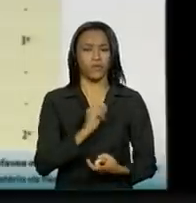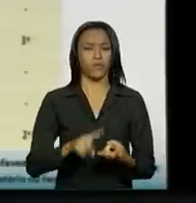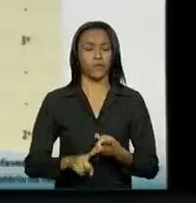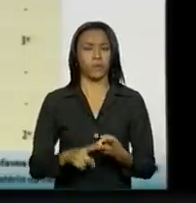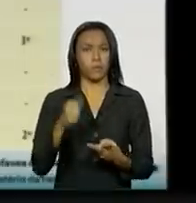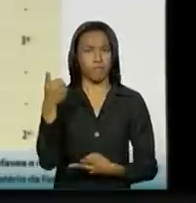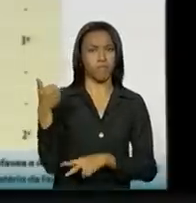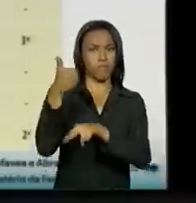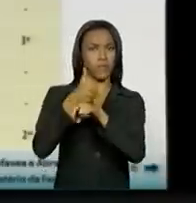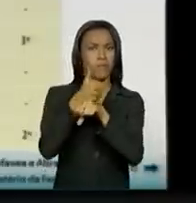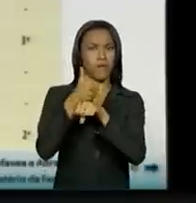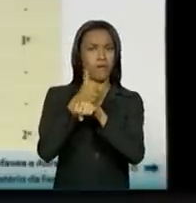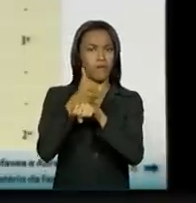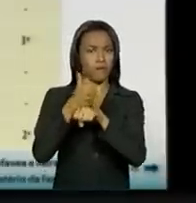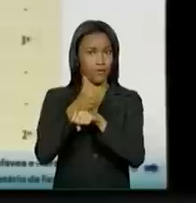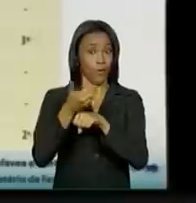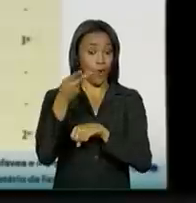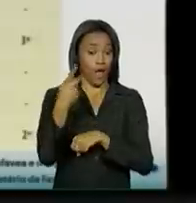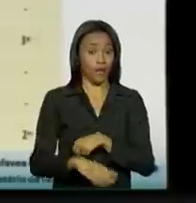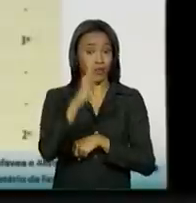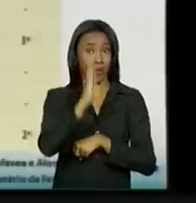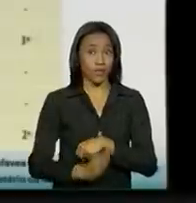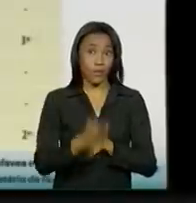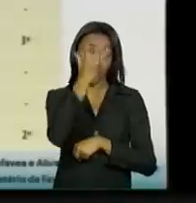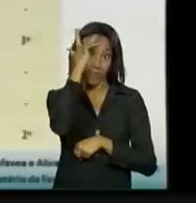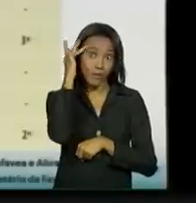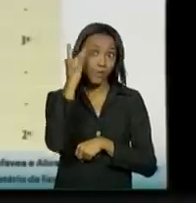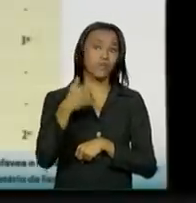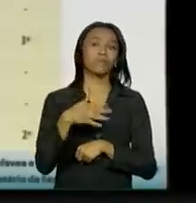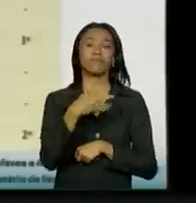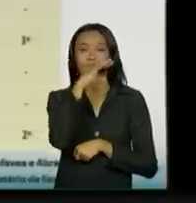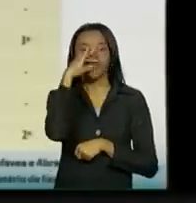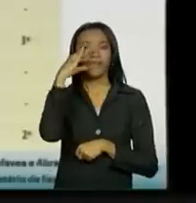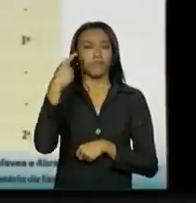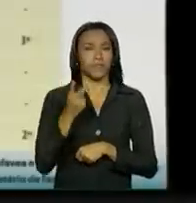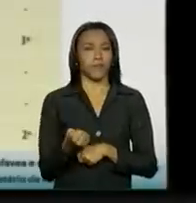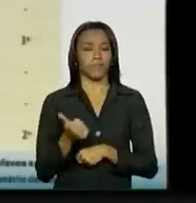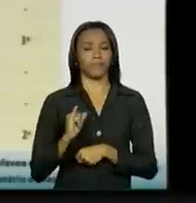lugar, significa que hoje o brasileiro é perfumado,